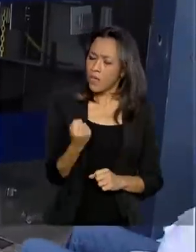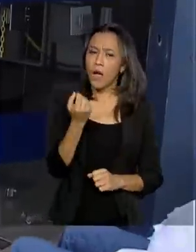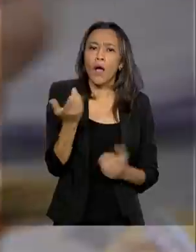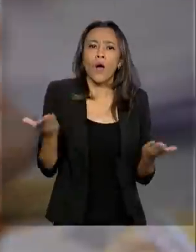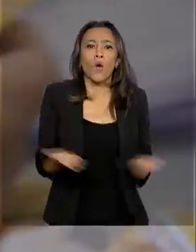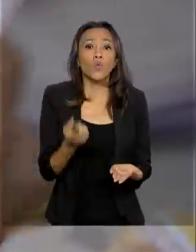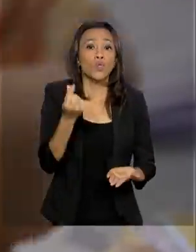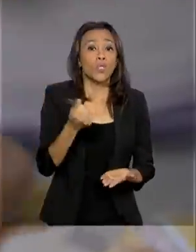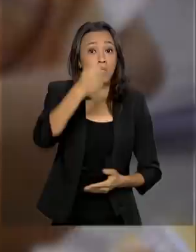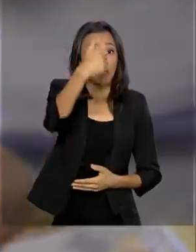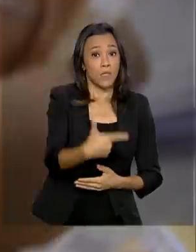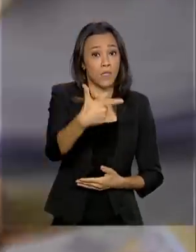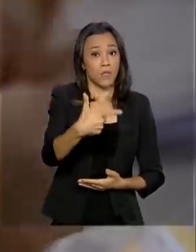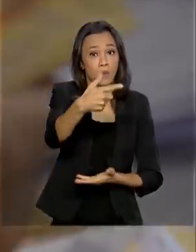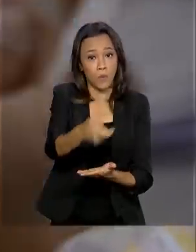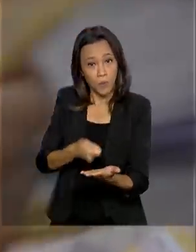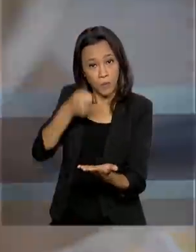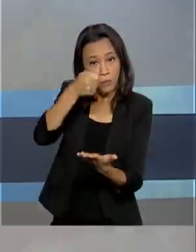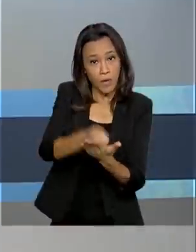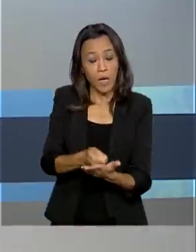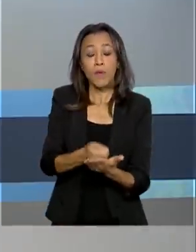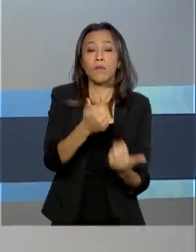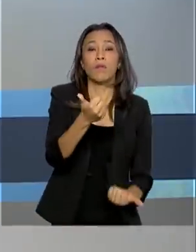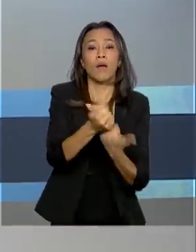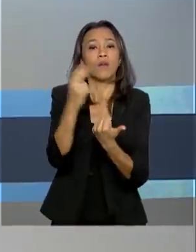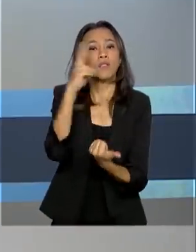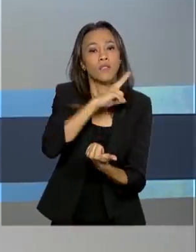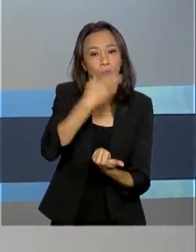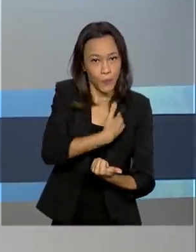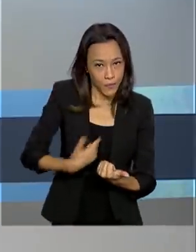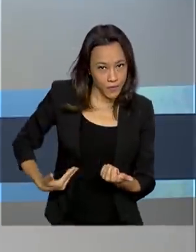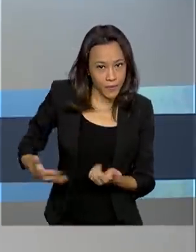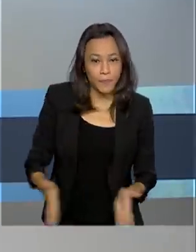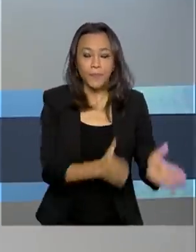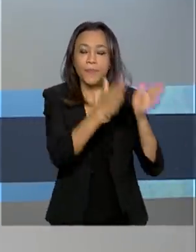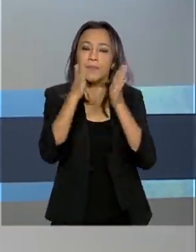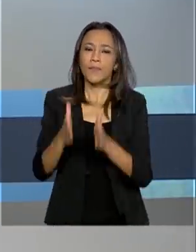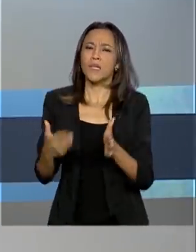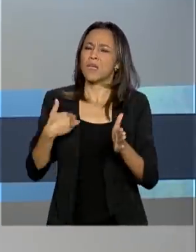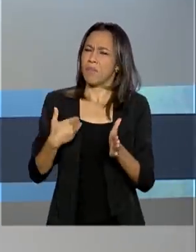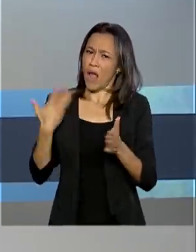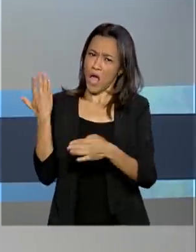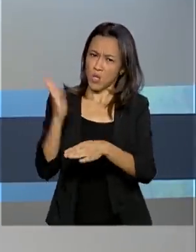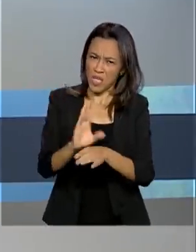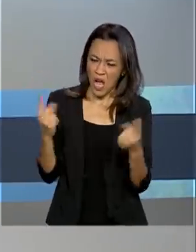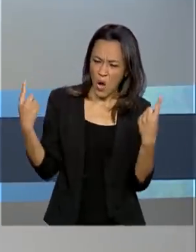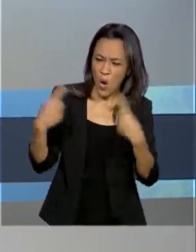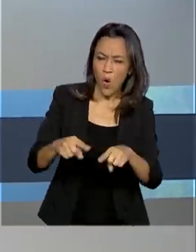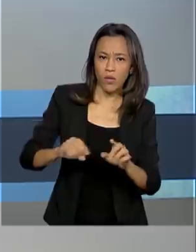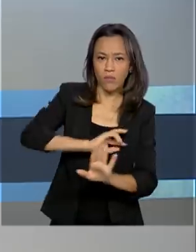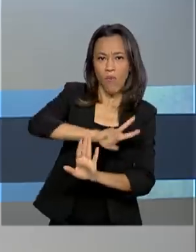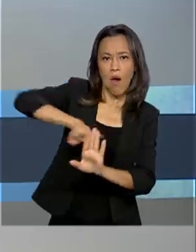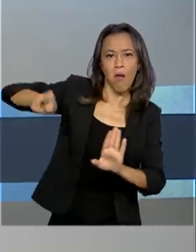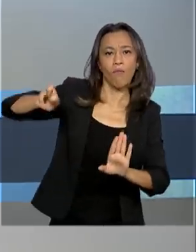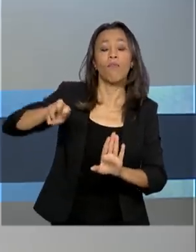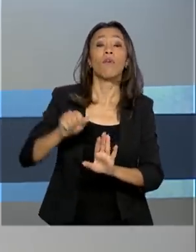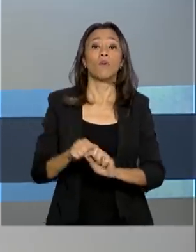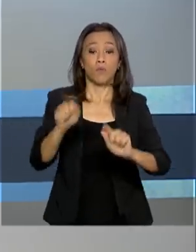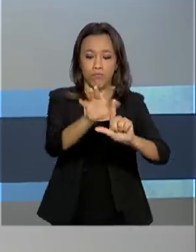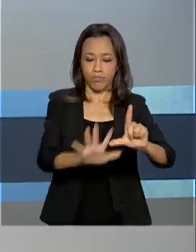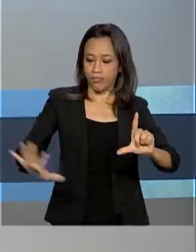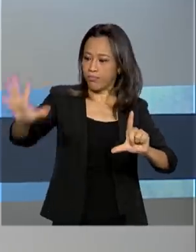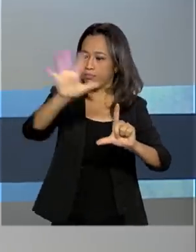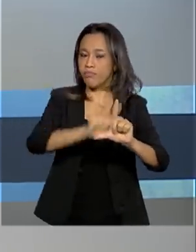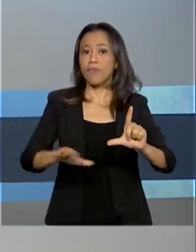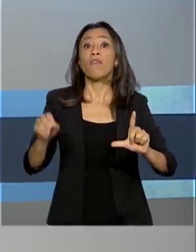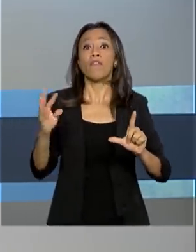a segunda parcela do auxílio emergencial. E para ajudar no combate a fraudes, o portal da transparência vai divulgar a lista